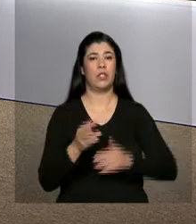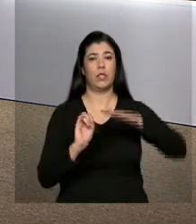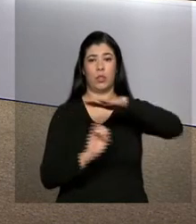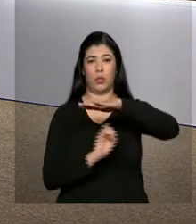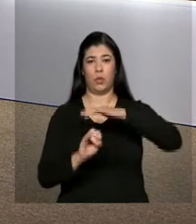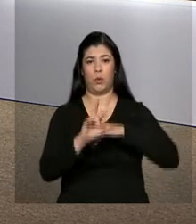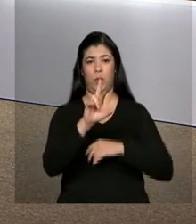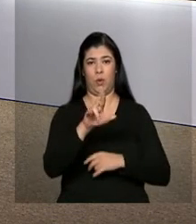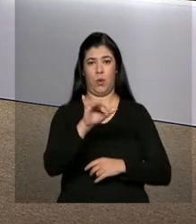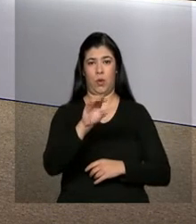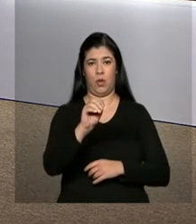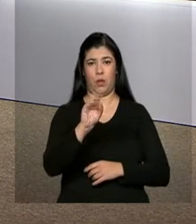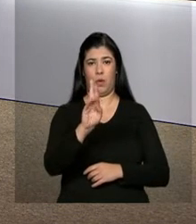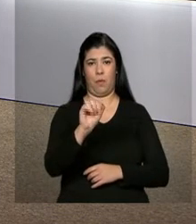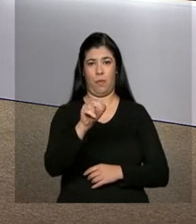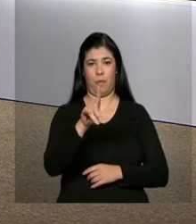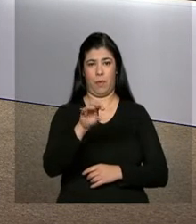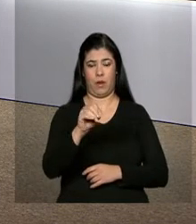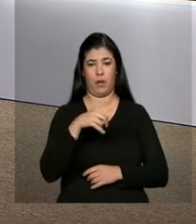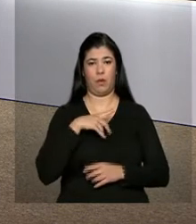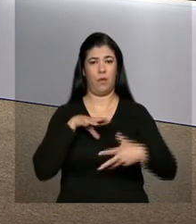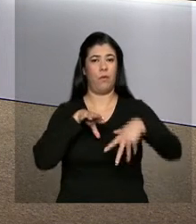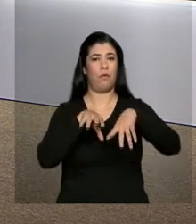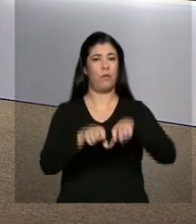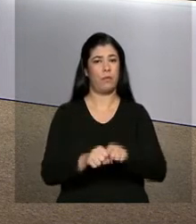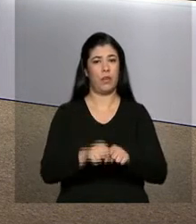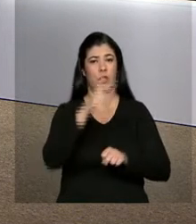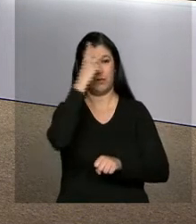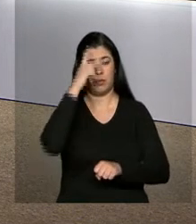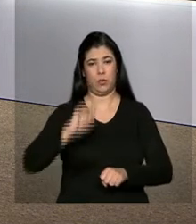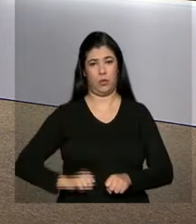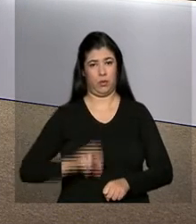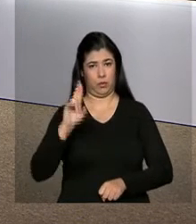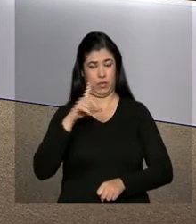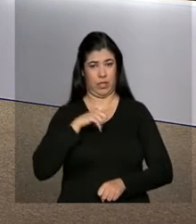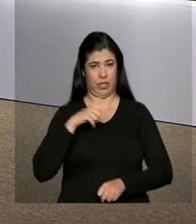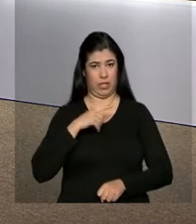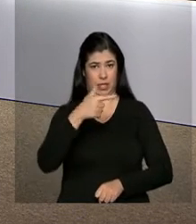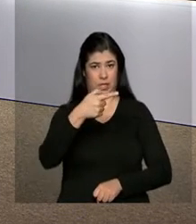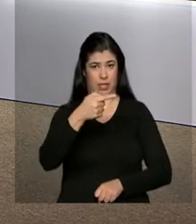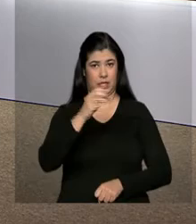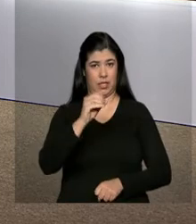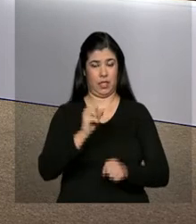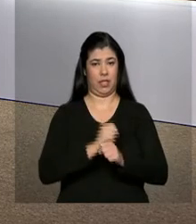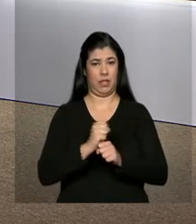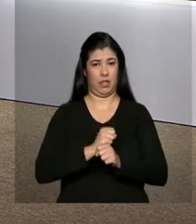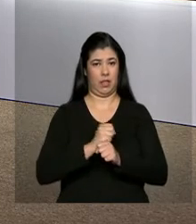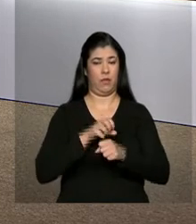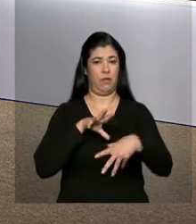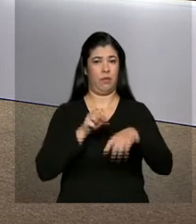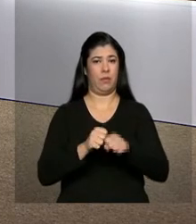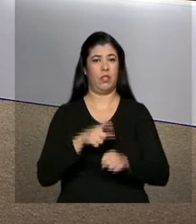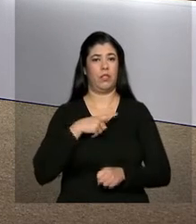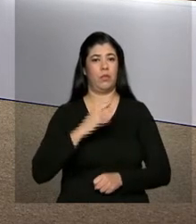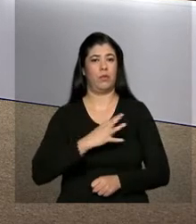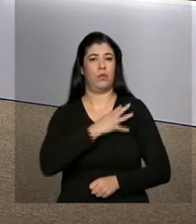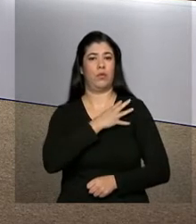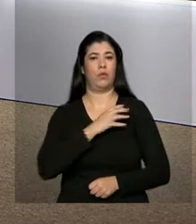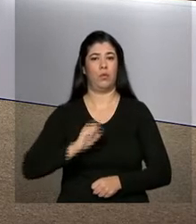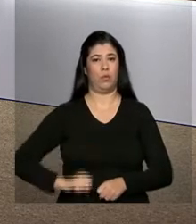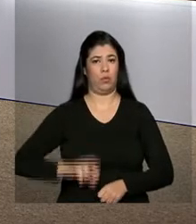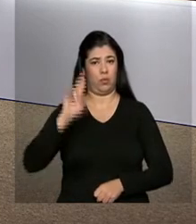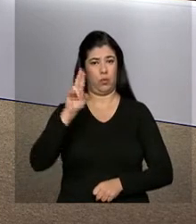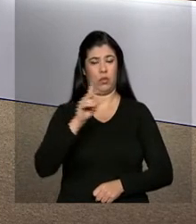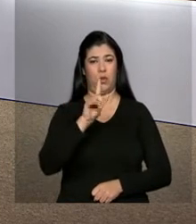Rio Branco, que é responsável pela formação dos diplomatas, completa 70 anos. O diretor-geral, o embaixador Gonçalo Mourão,